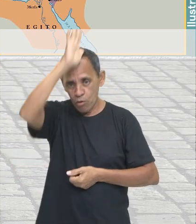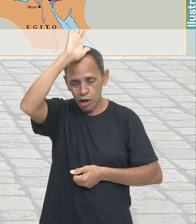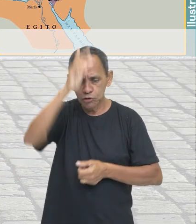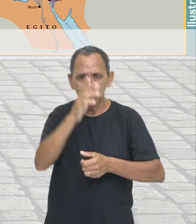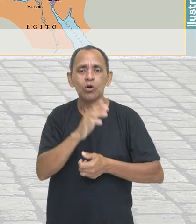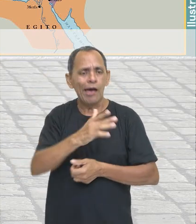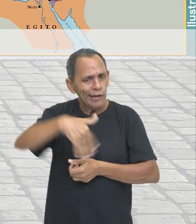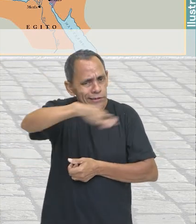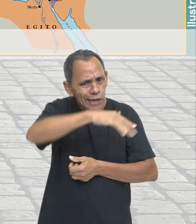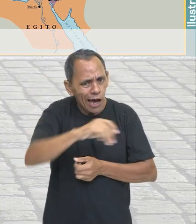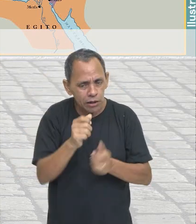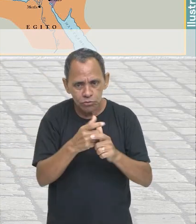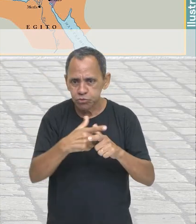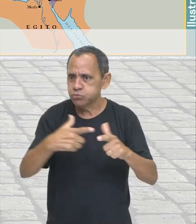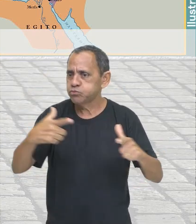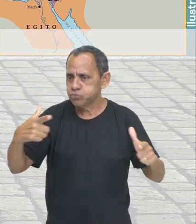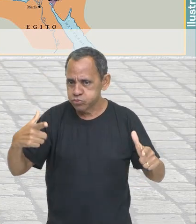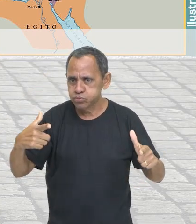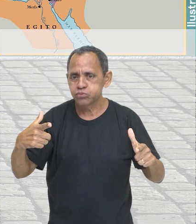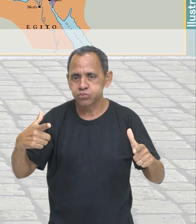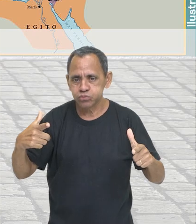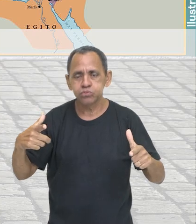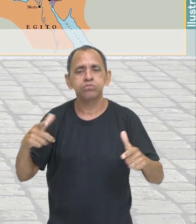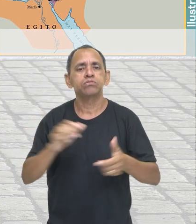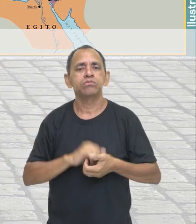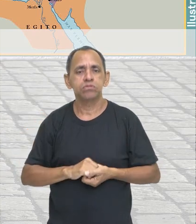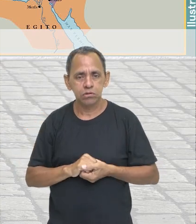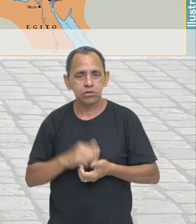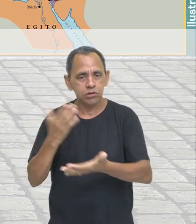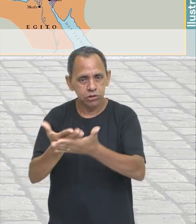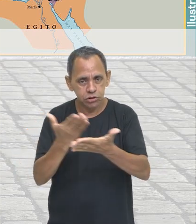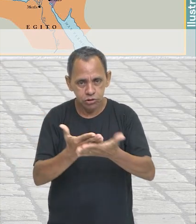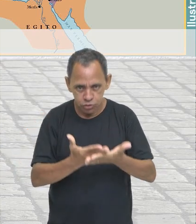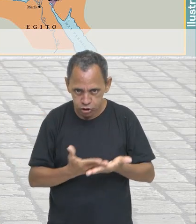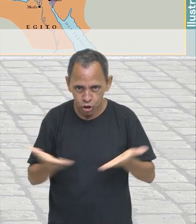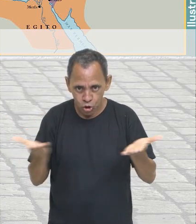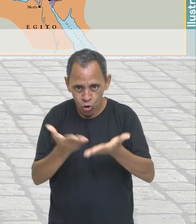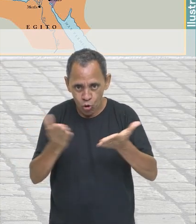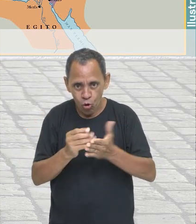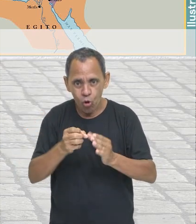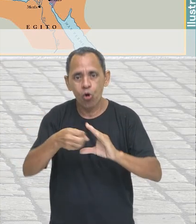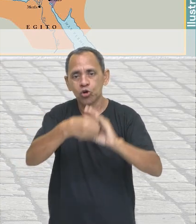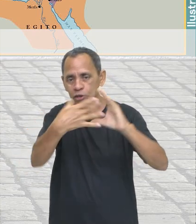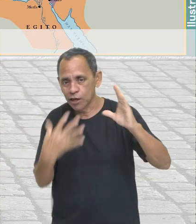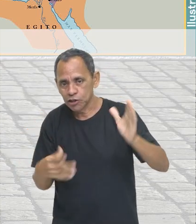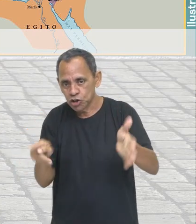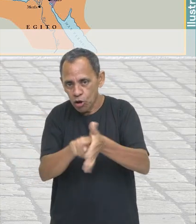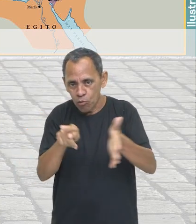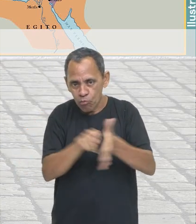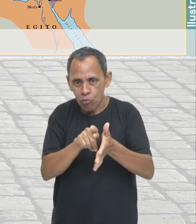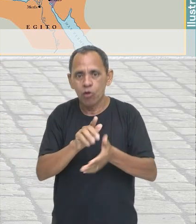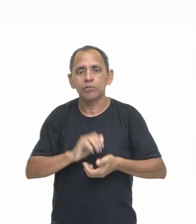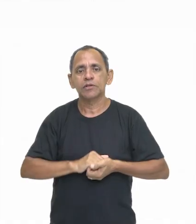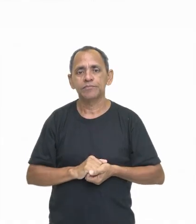Geograficamente falando, que nós vamos abordar algumas características na nossa aula. Então, me acompanha?